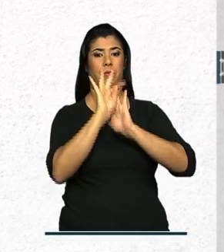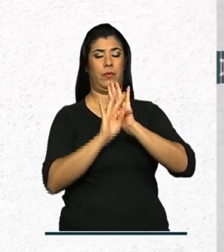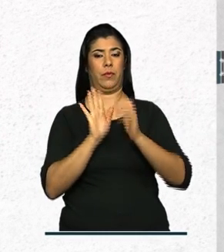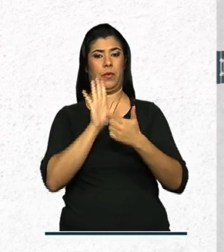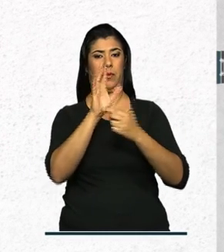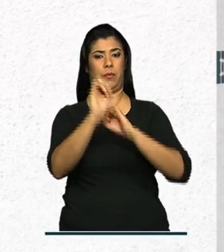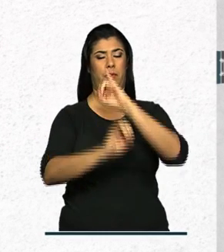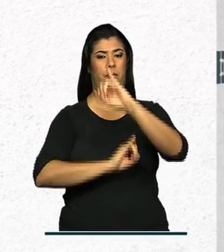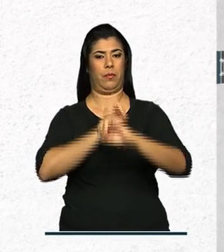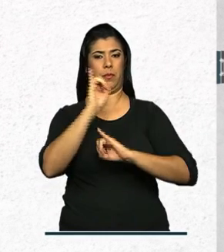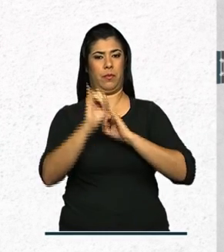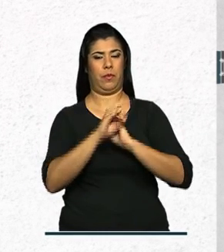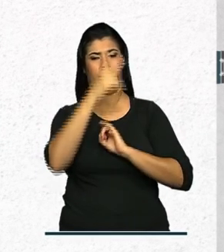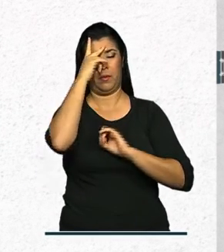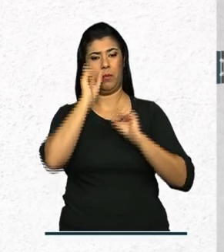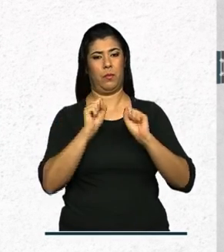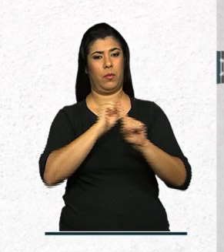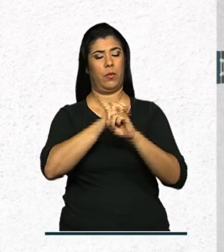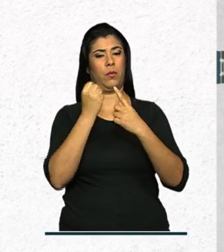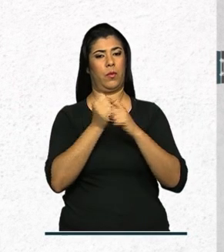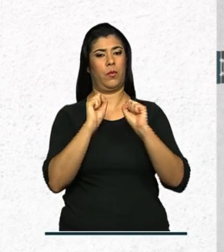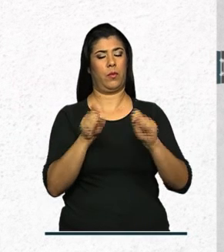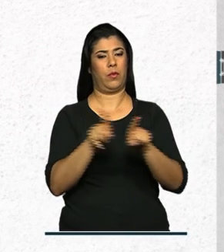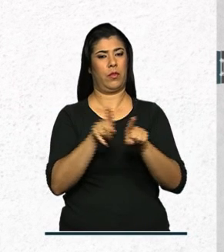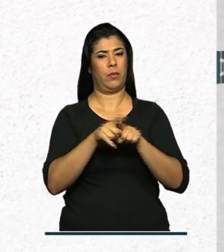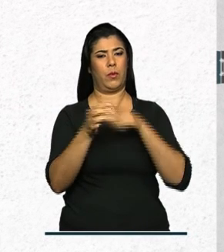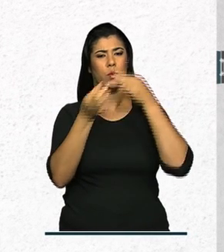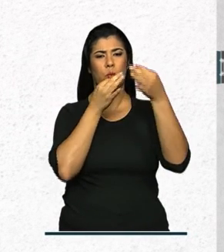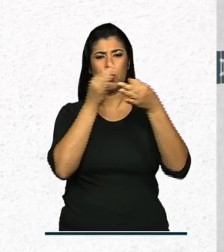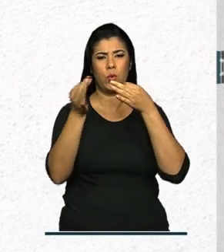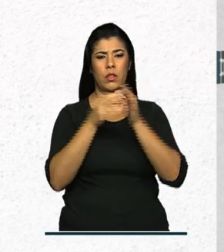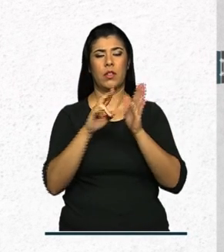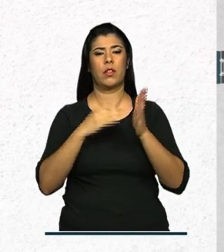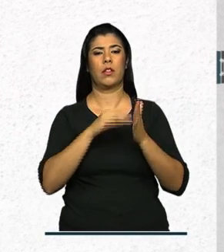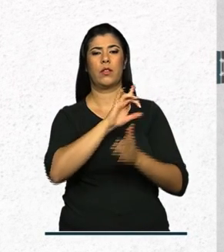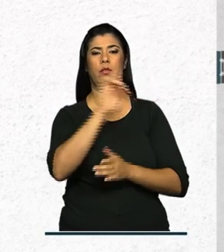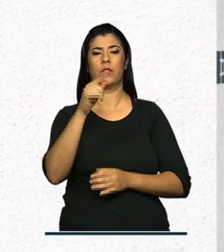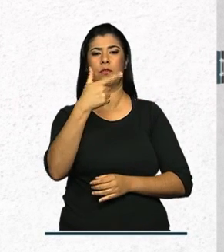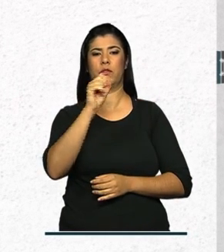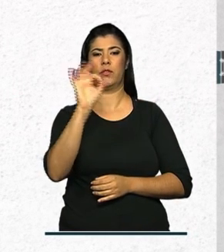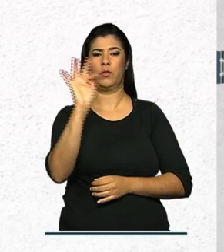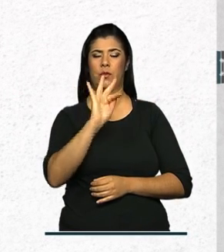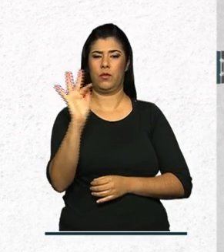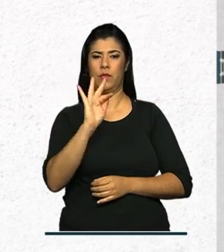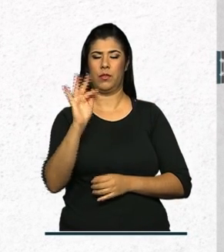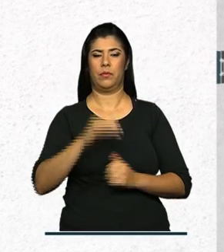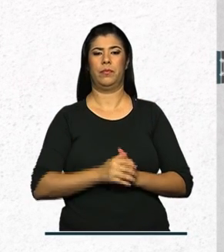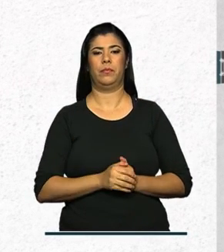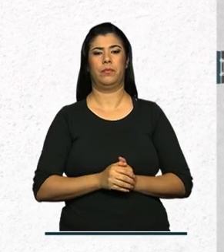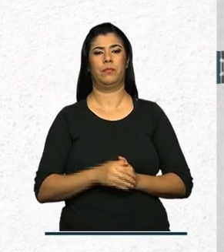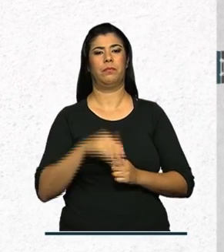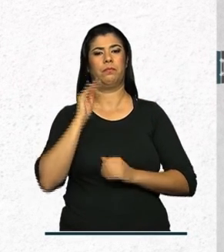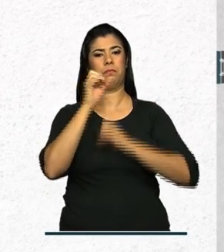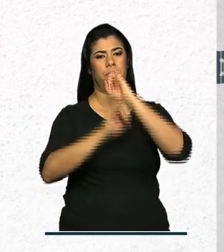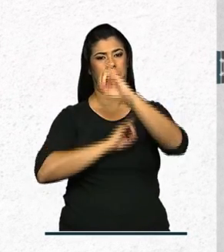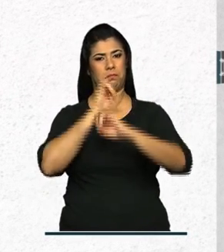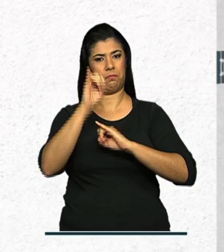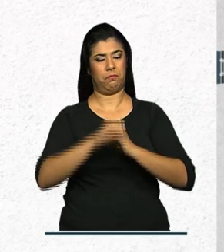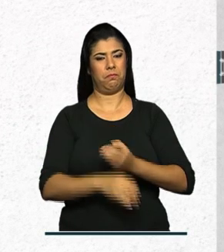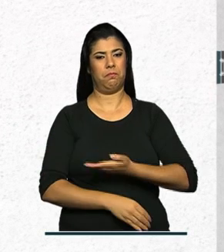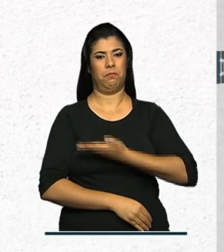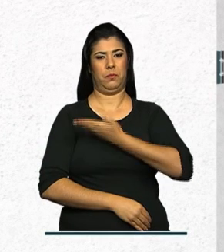disponível na internet para que a sociedade possa fazer sugestões até o dia 28 de fevereiro. O endereço é